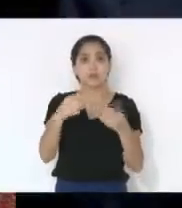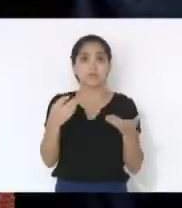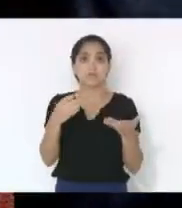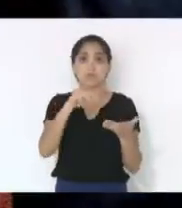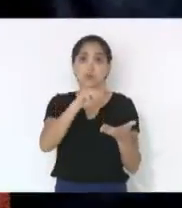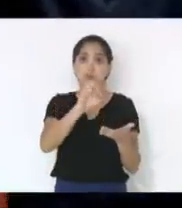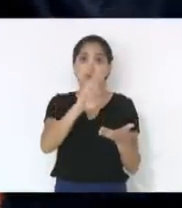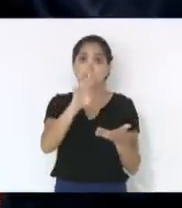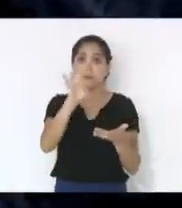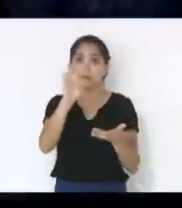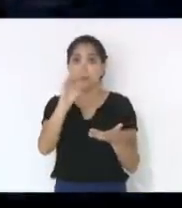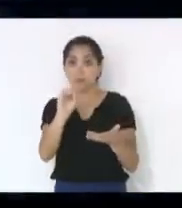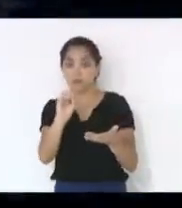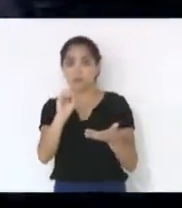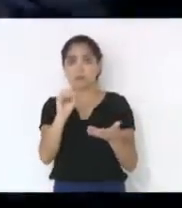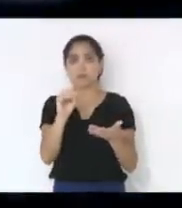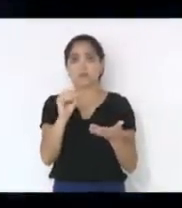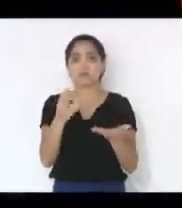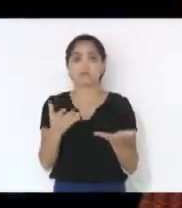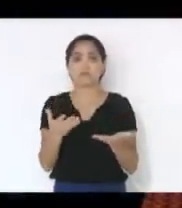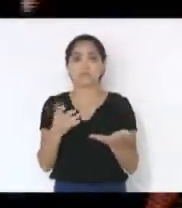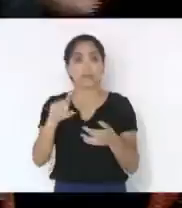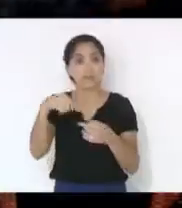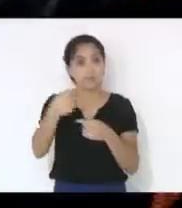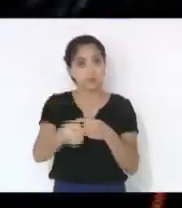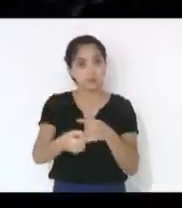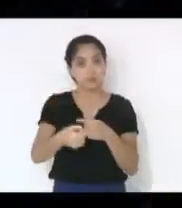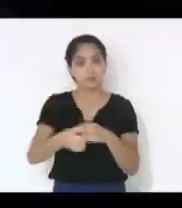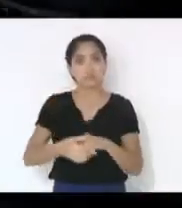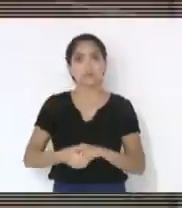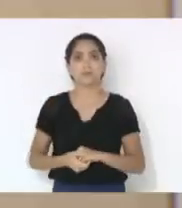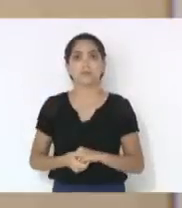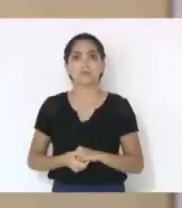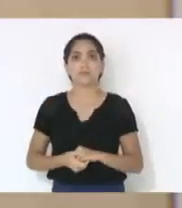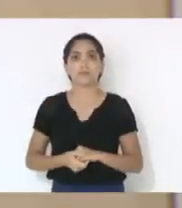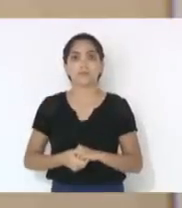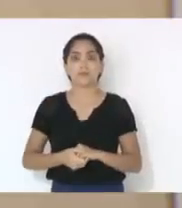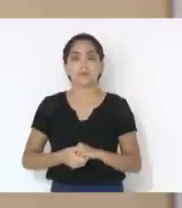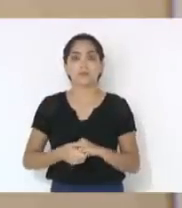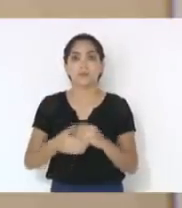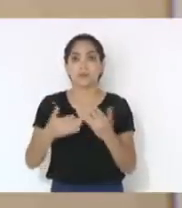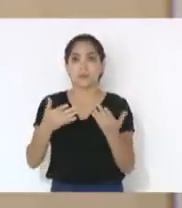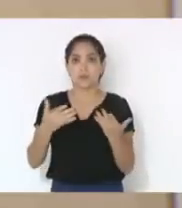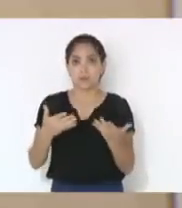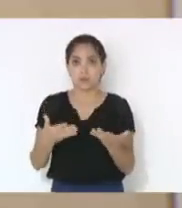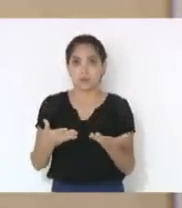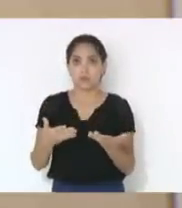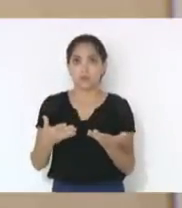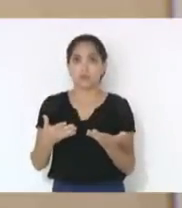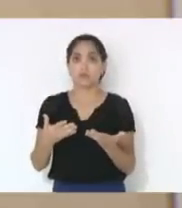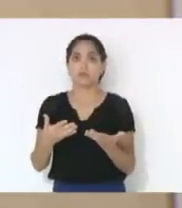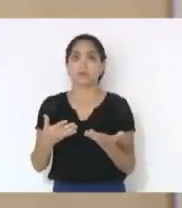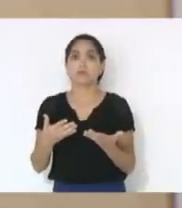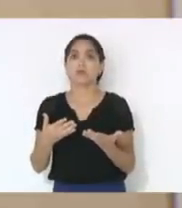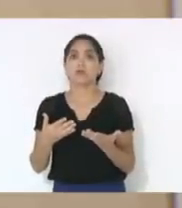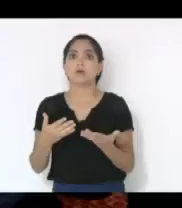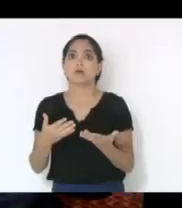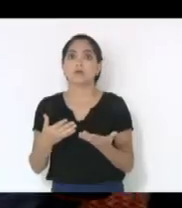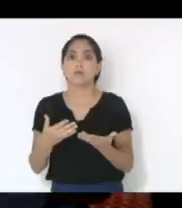não... é uma coisa posterior. Senhor presidente, pela razão, então. Pela razão.